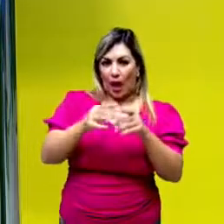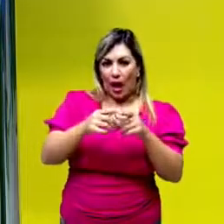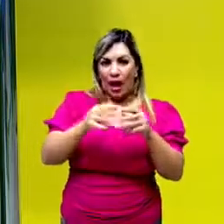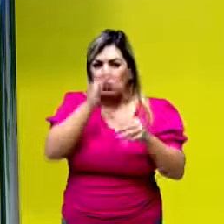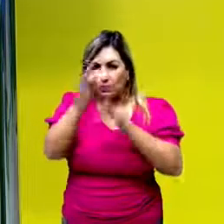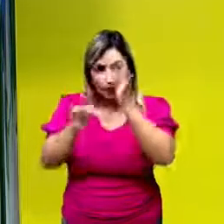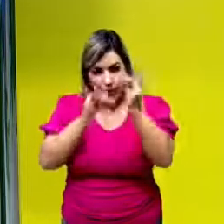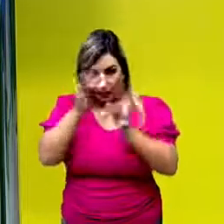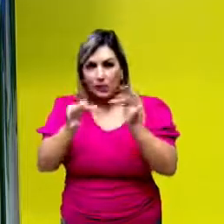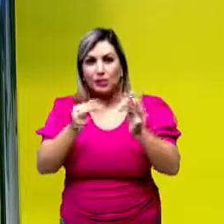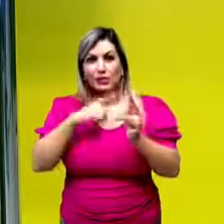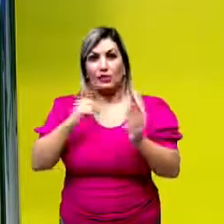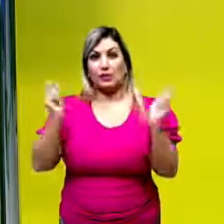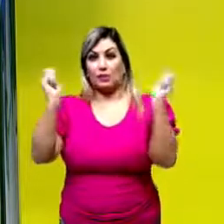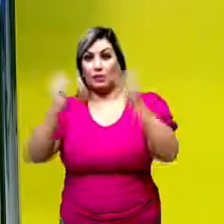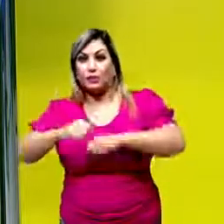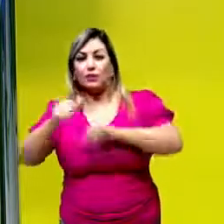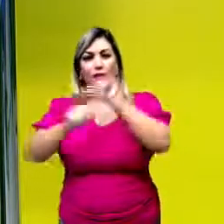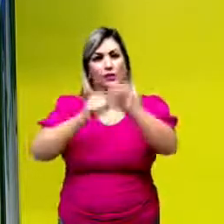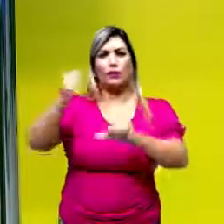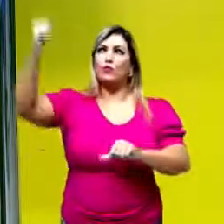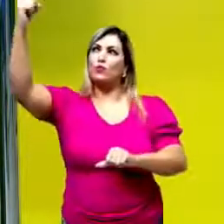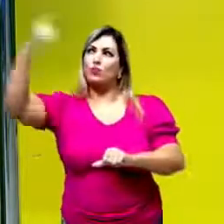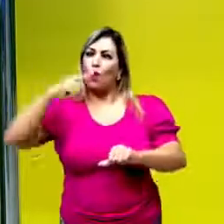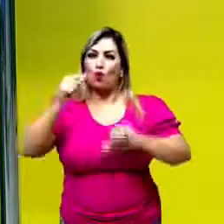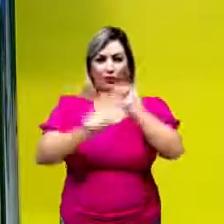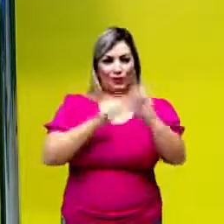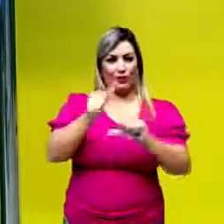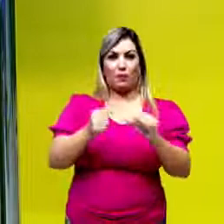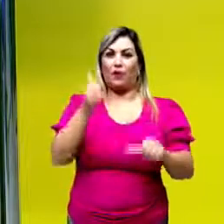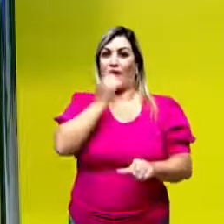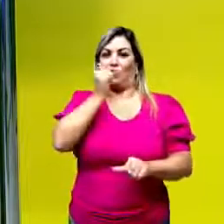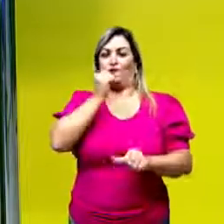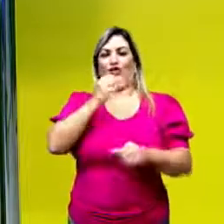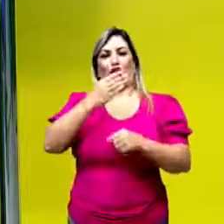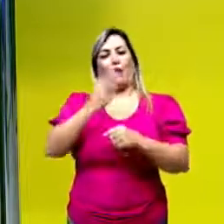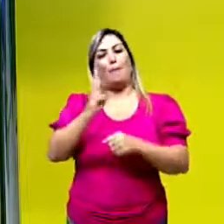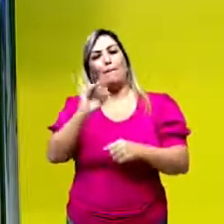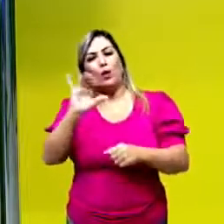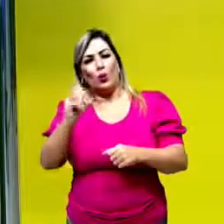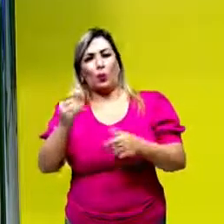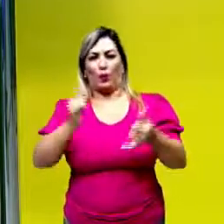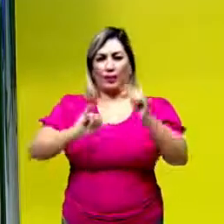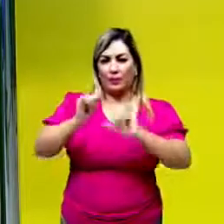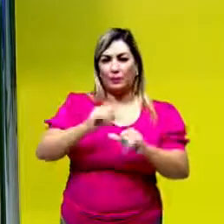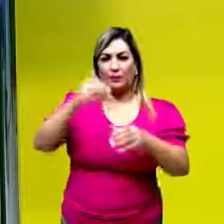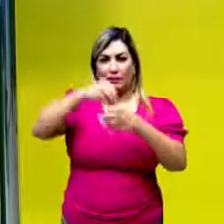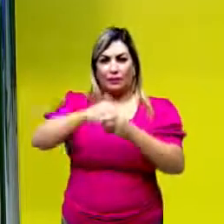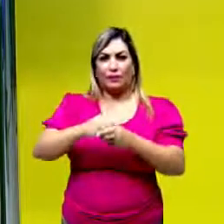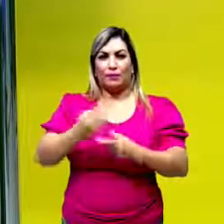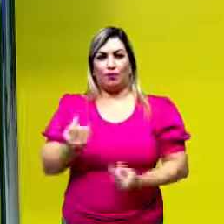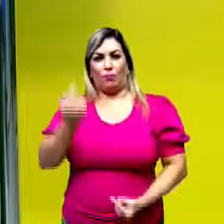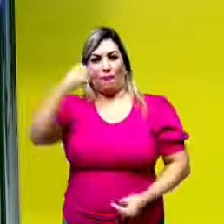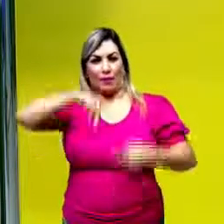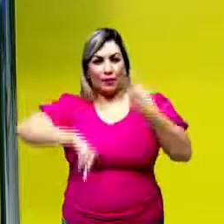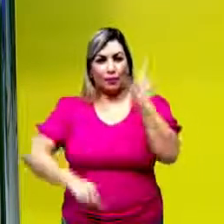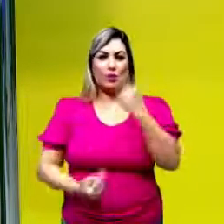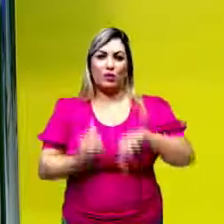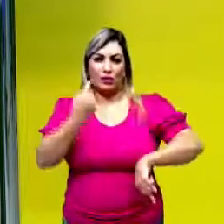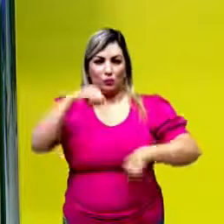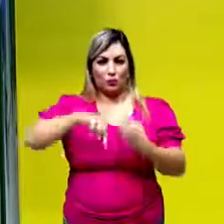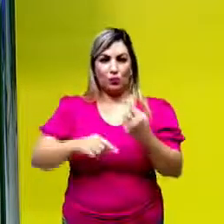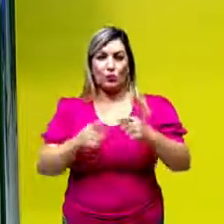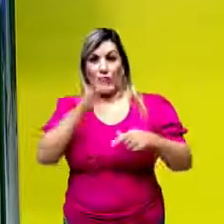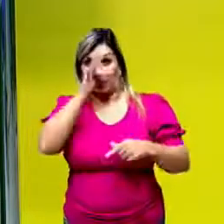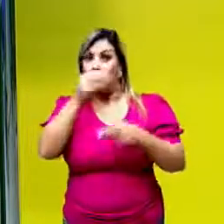transformarem a energia luminosa do sol em uma energia bioquímica a ser utilizada no metabolismo. E por isso